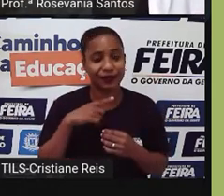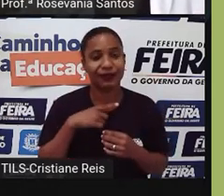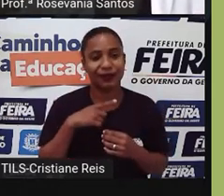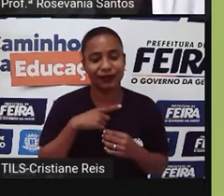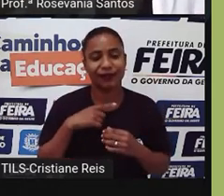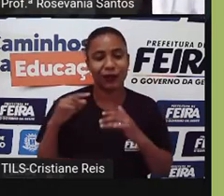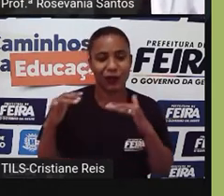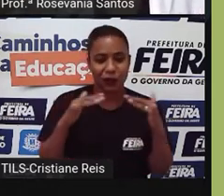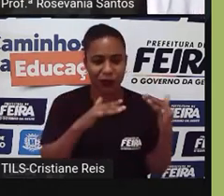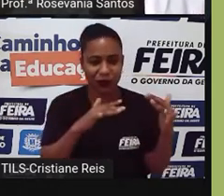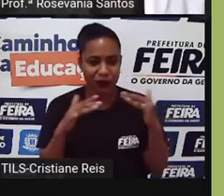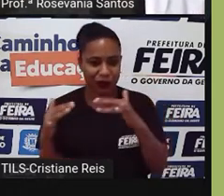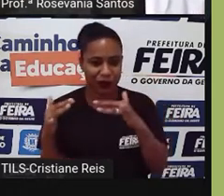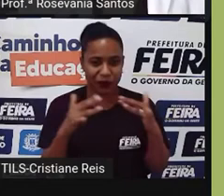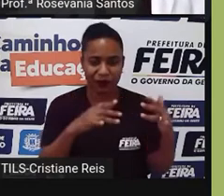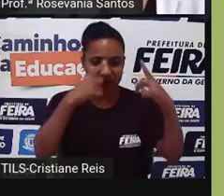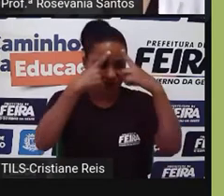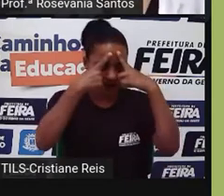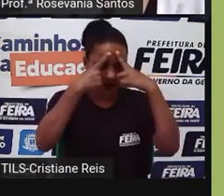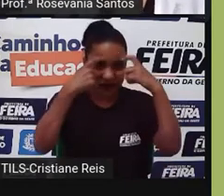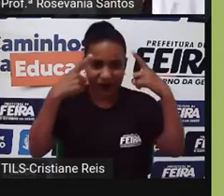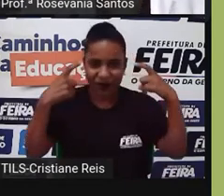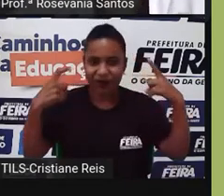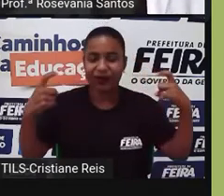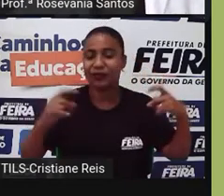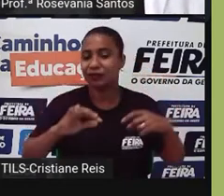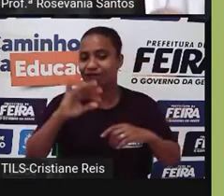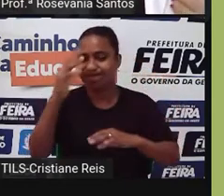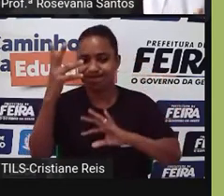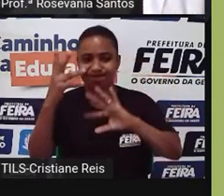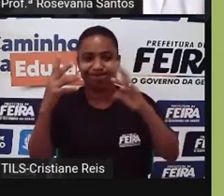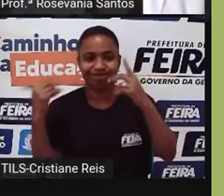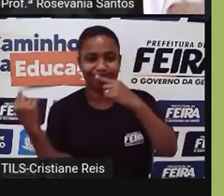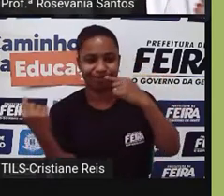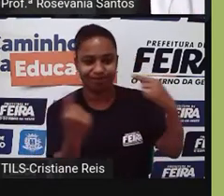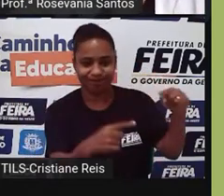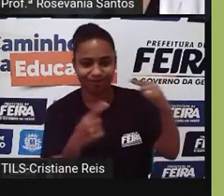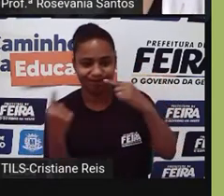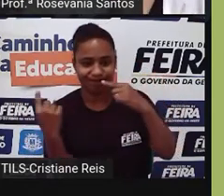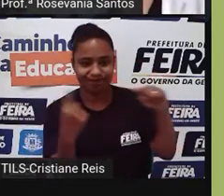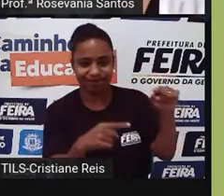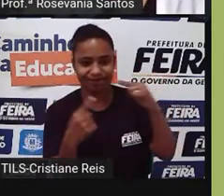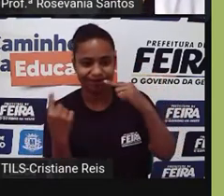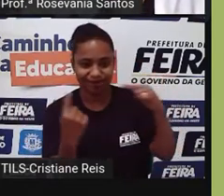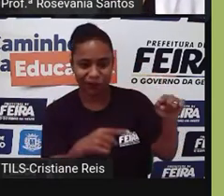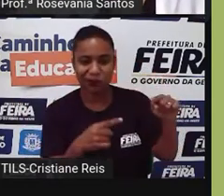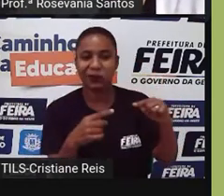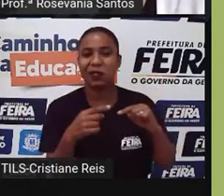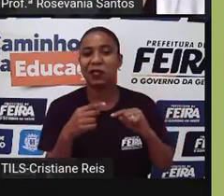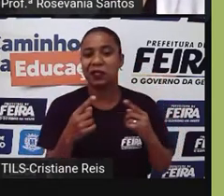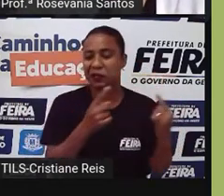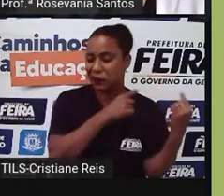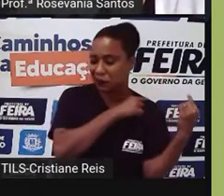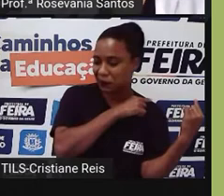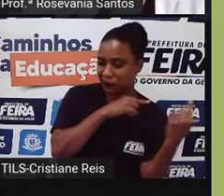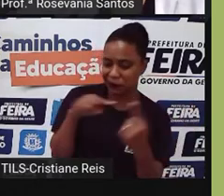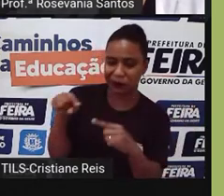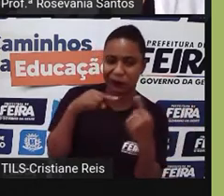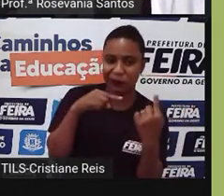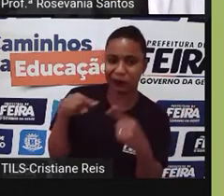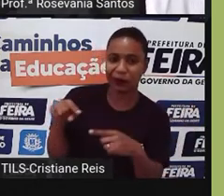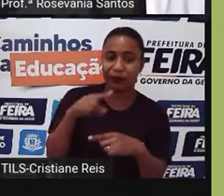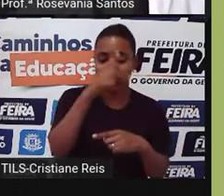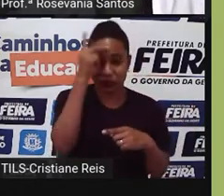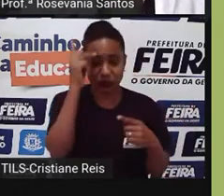atenção pela violência com que eles ocorreram, porque, claro, quem estava no poder não aceitou, né, quem está há muito tempo dominando não